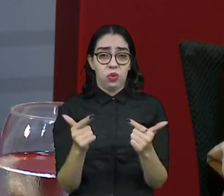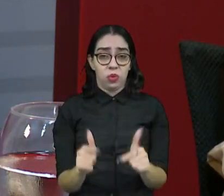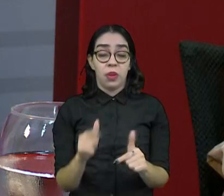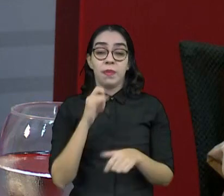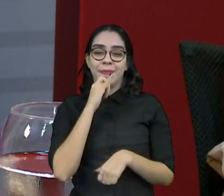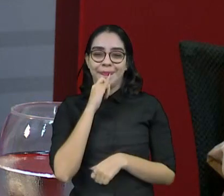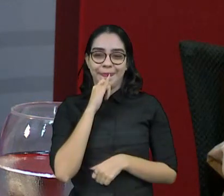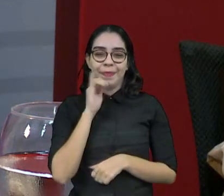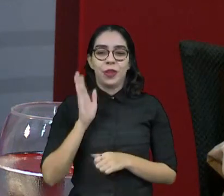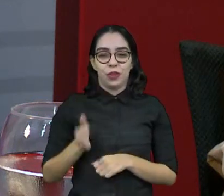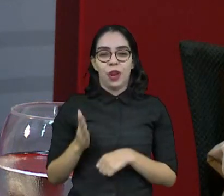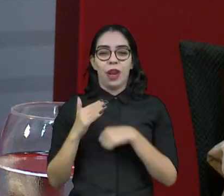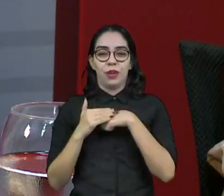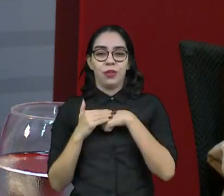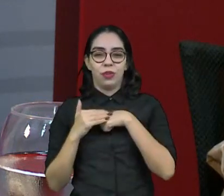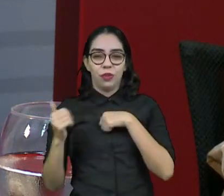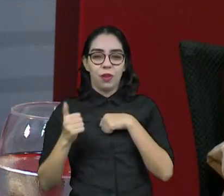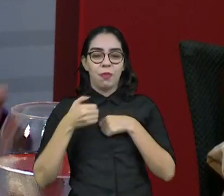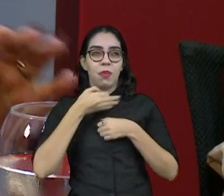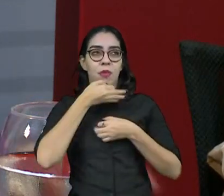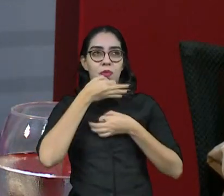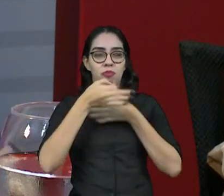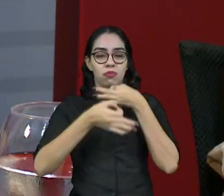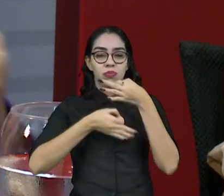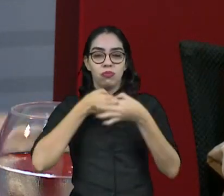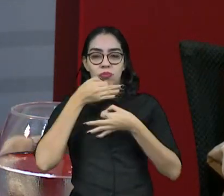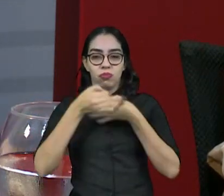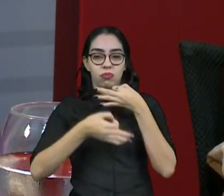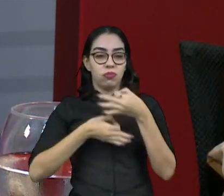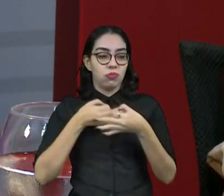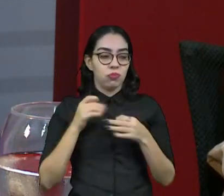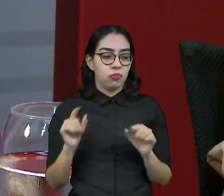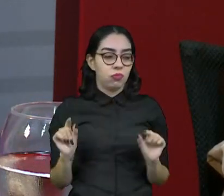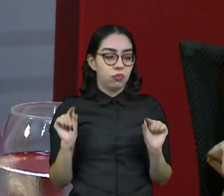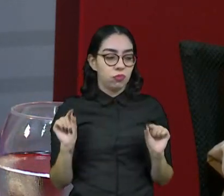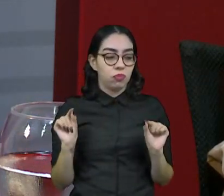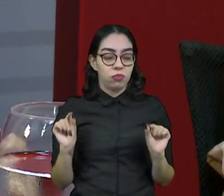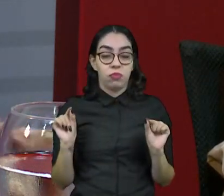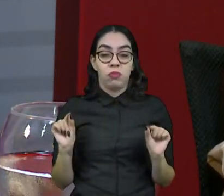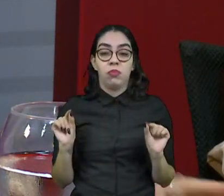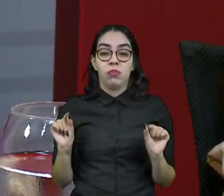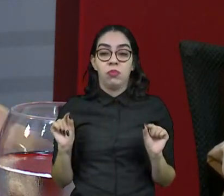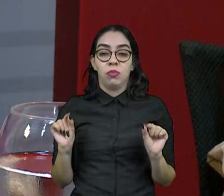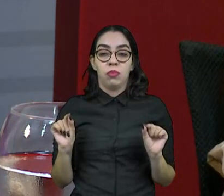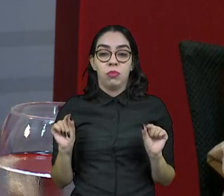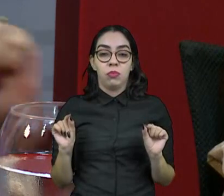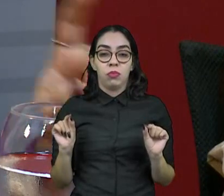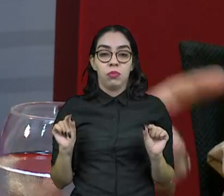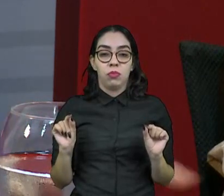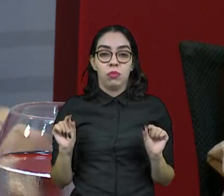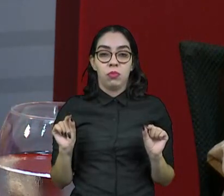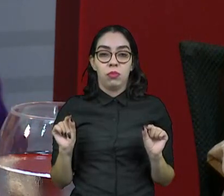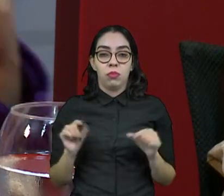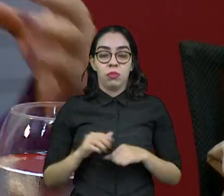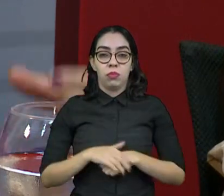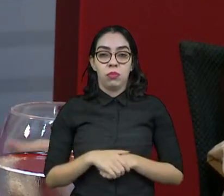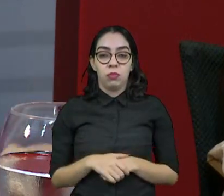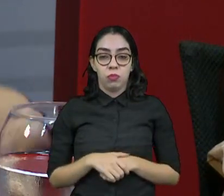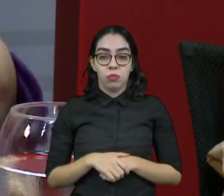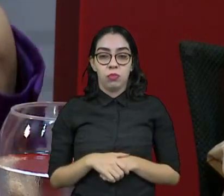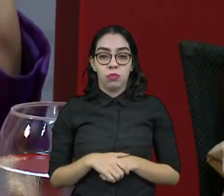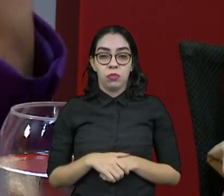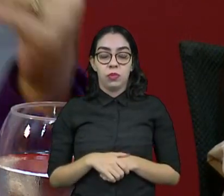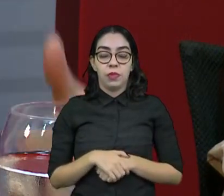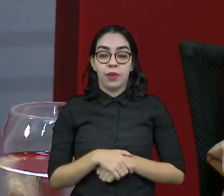fui chamada para comentar pesquisas eleitorais. Ah, comenta aqui esse que está na frente. Eu falei, não, vamos aqui olhar o relatório, quais são as tendências, quais são os